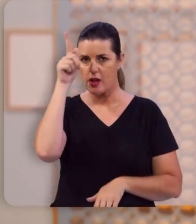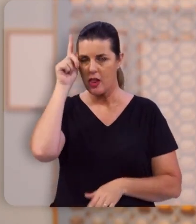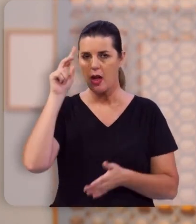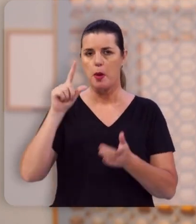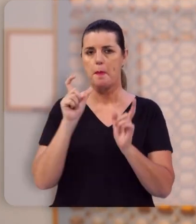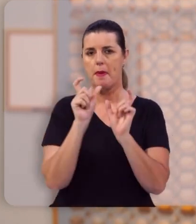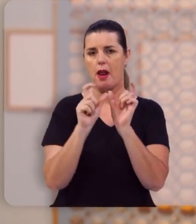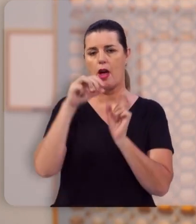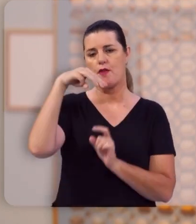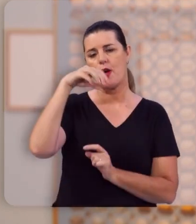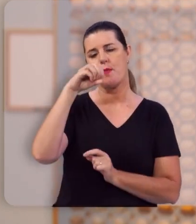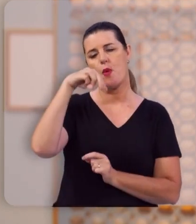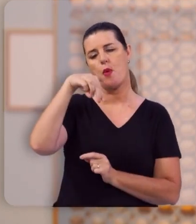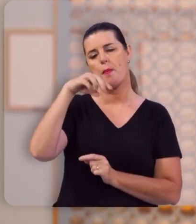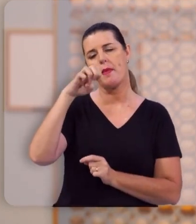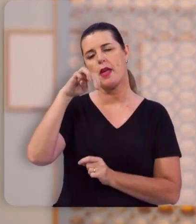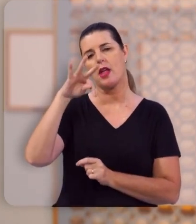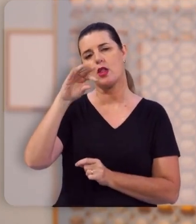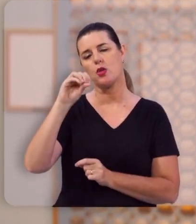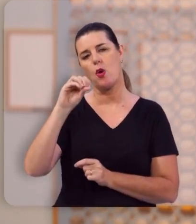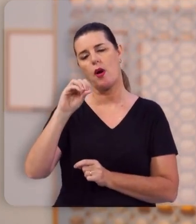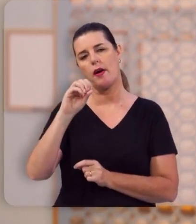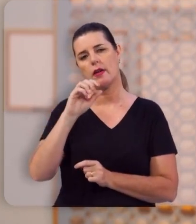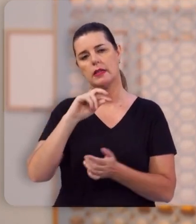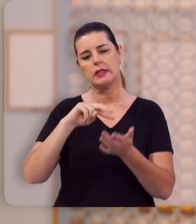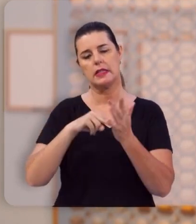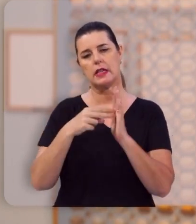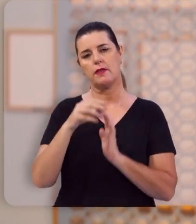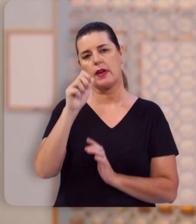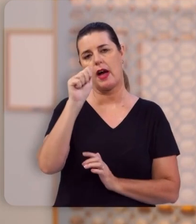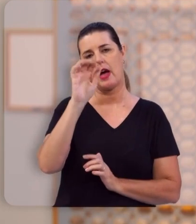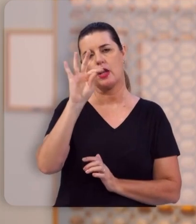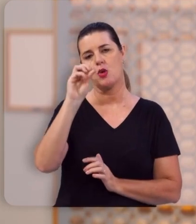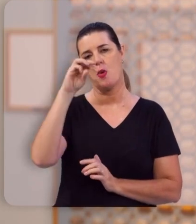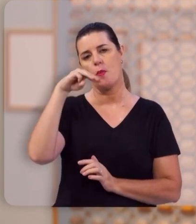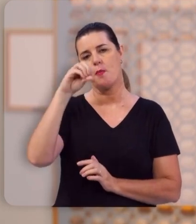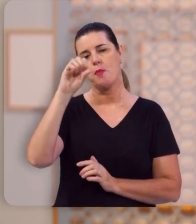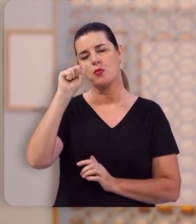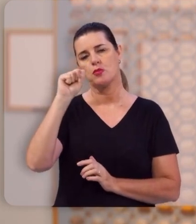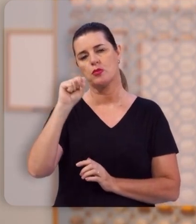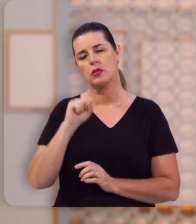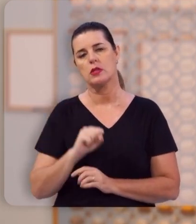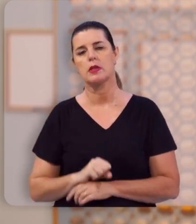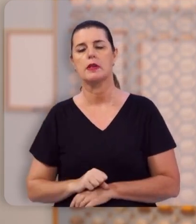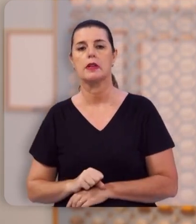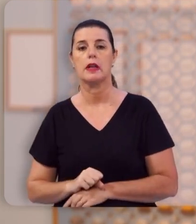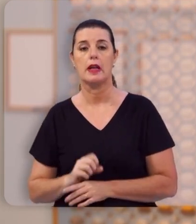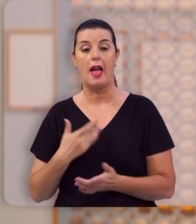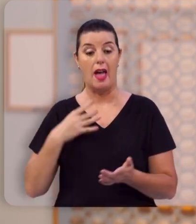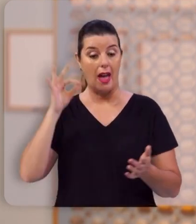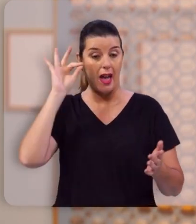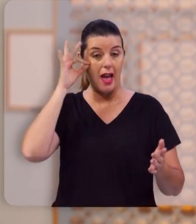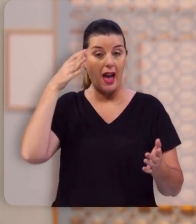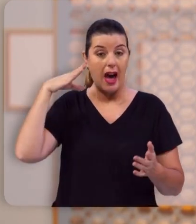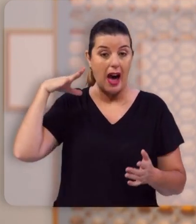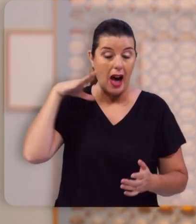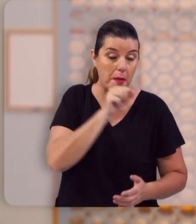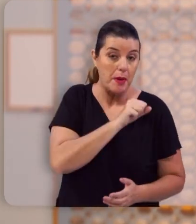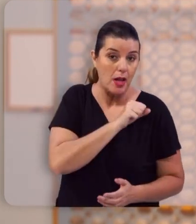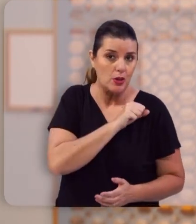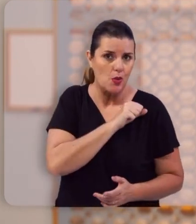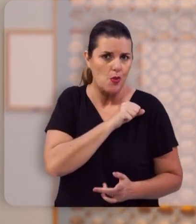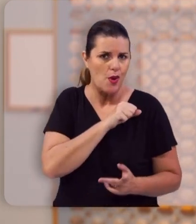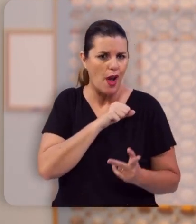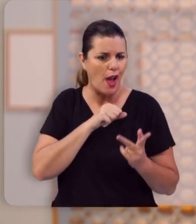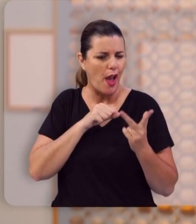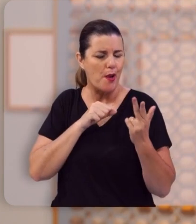é a palavra átomos, de onde vem a palavra átomo na língua portuguesa. Isso é tão rápido que é a